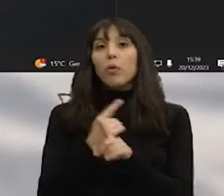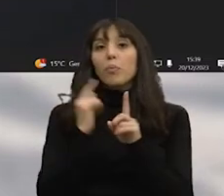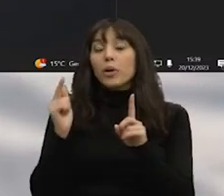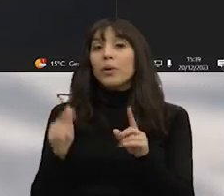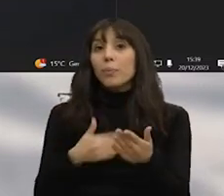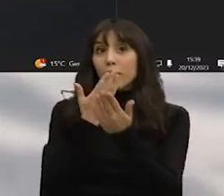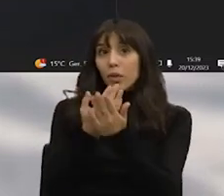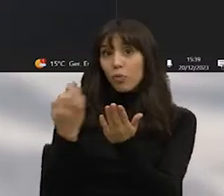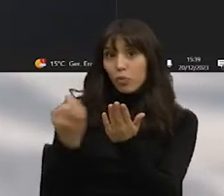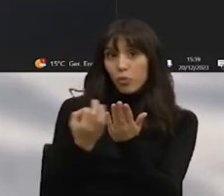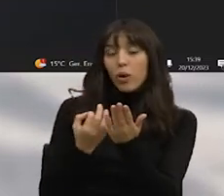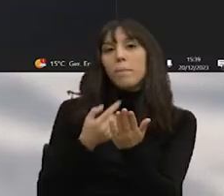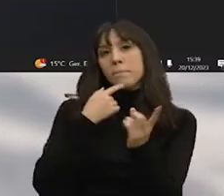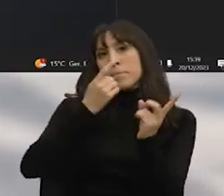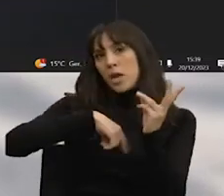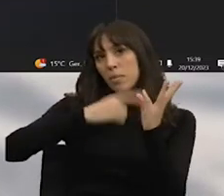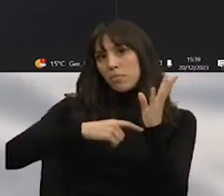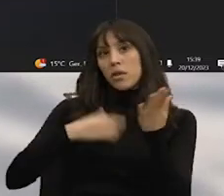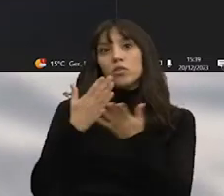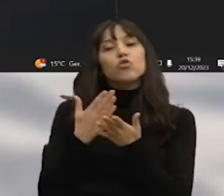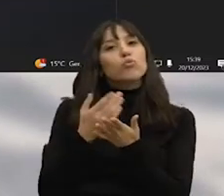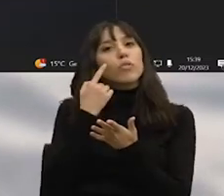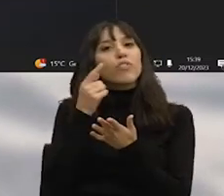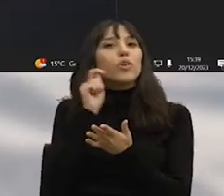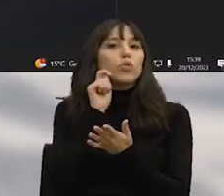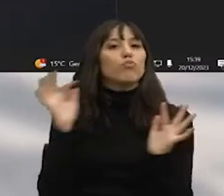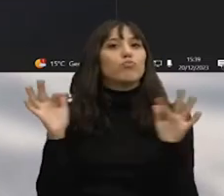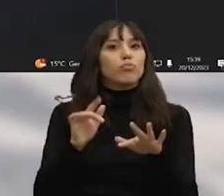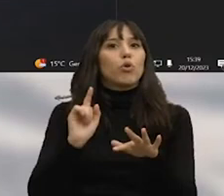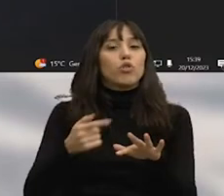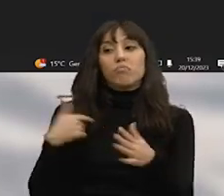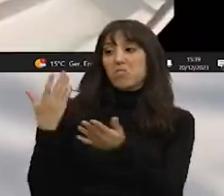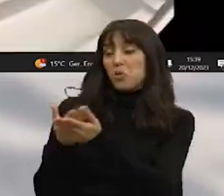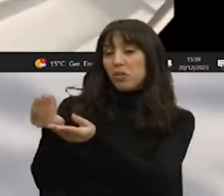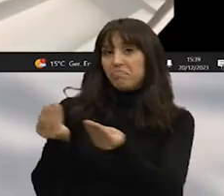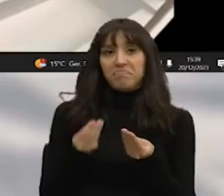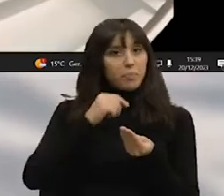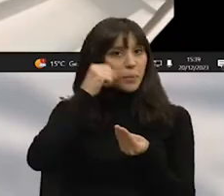pedido feito reiteradamente no estudo sobre os grandes números do turismo em Lisboa ainda não nos chegou.